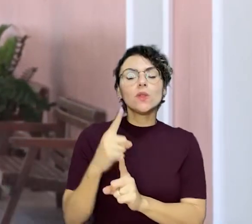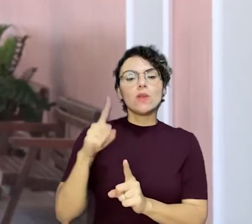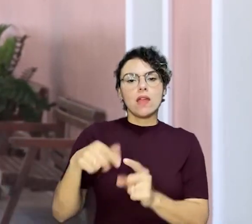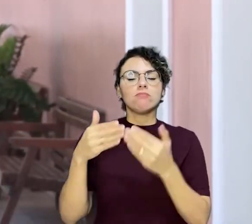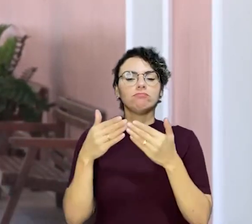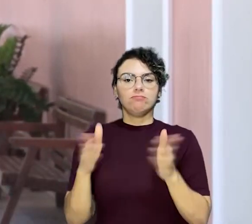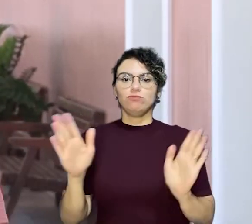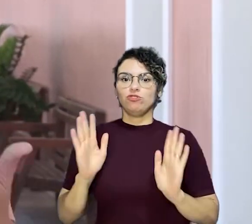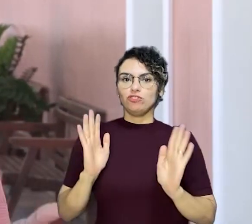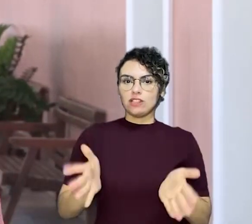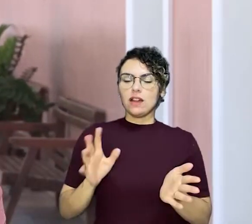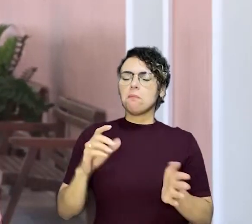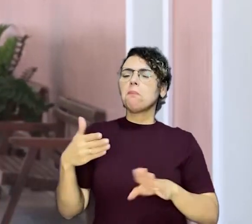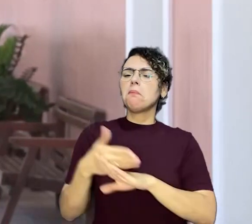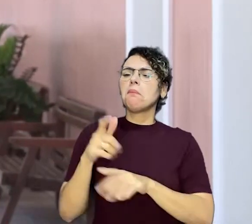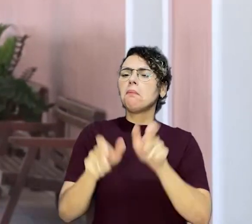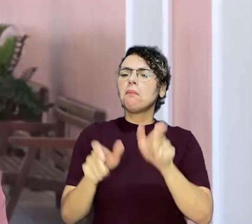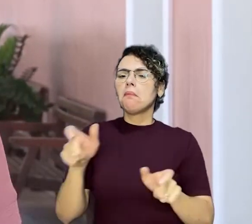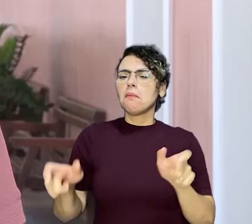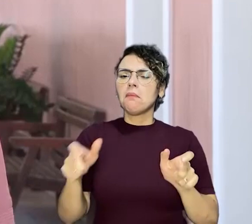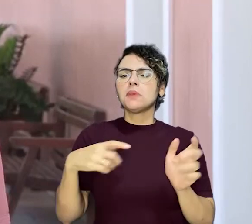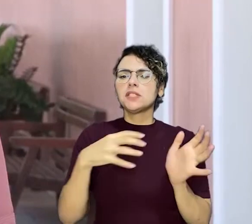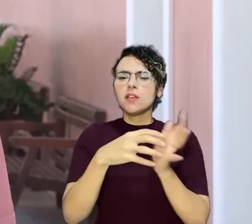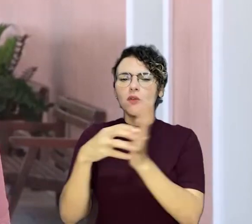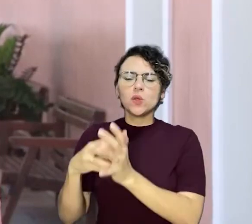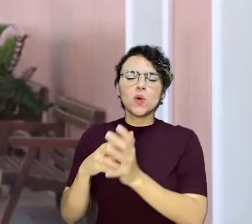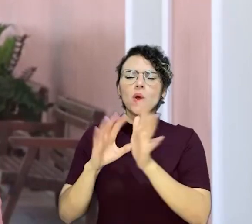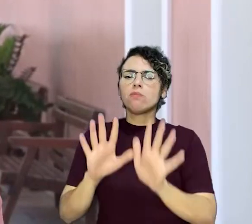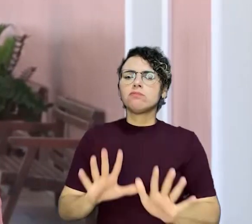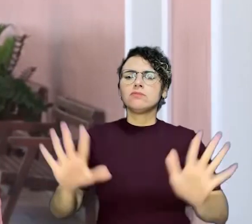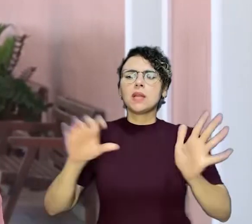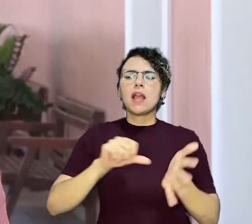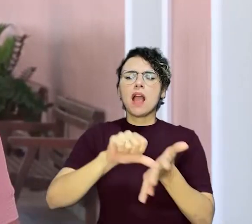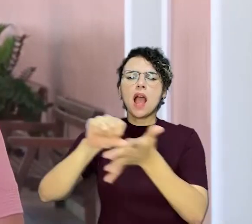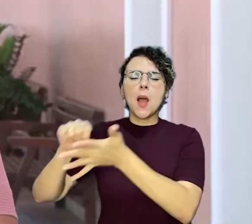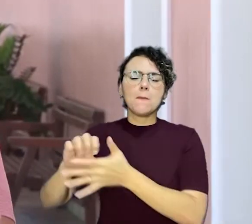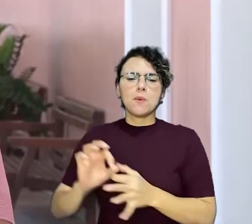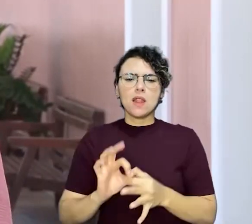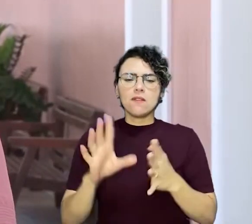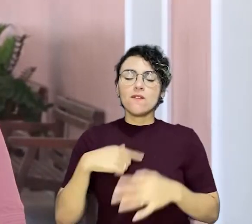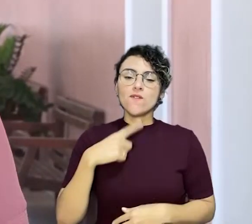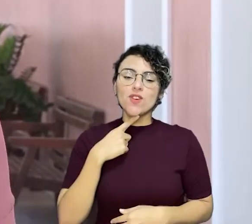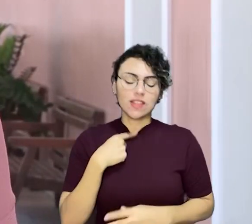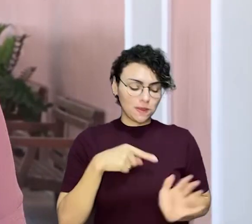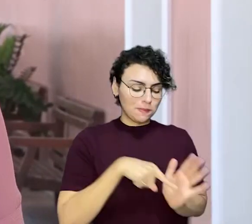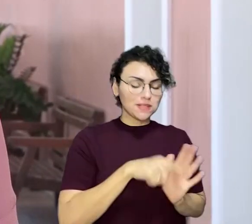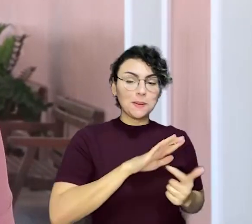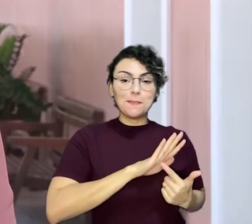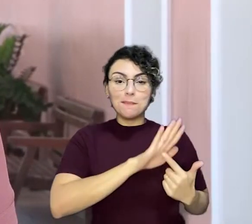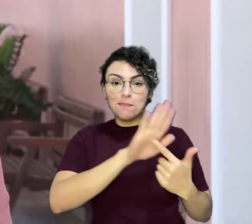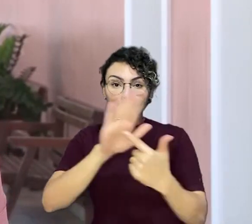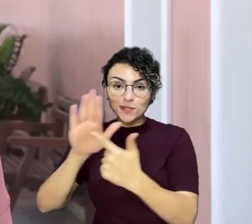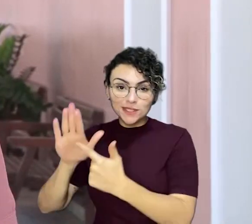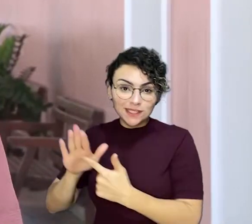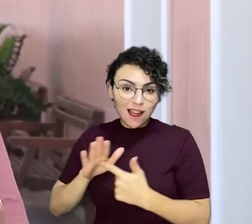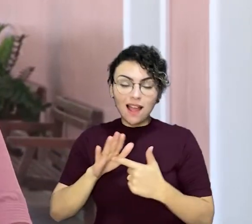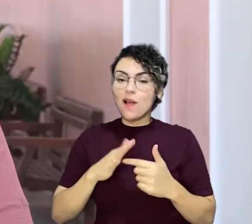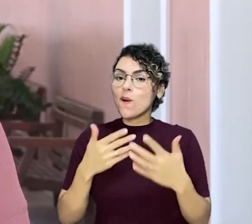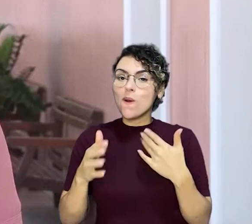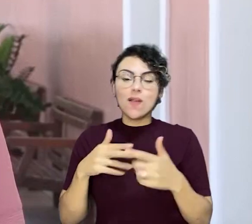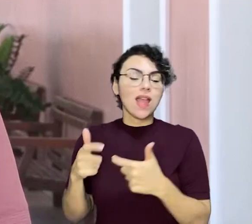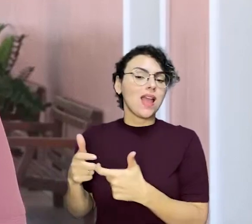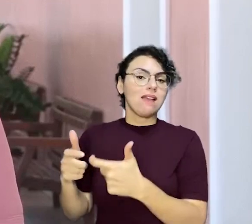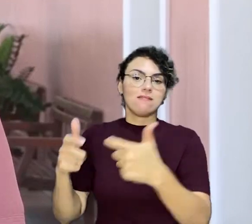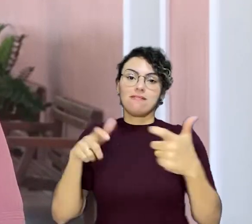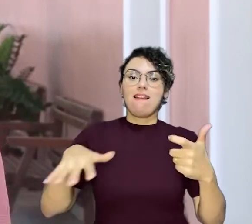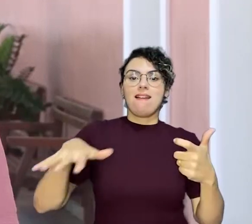já estão abertas. Podem participar servidores de todos os campos da UFC que desejem compartilhar suas pesquisas realizadas em